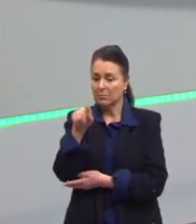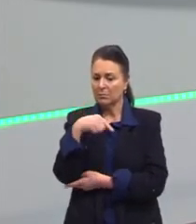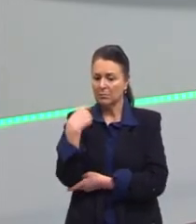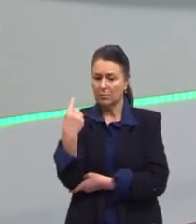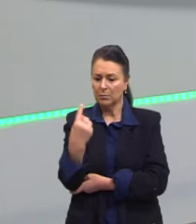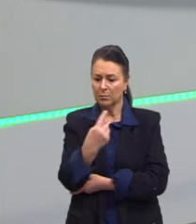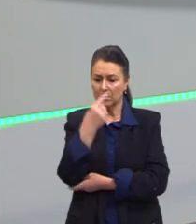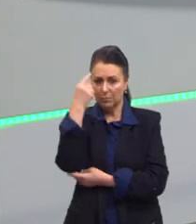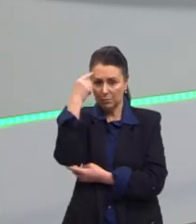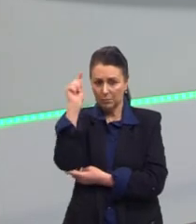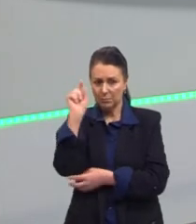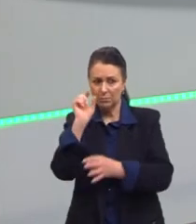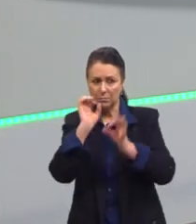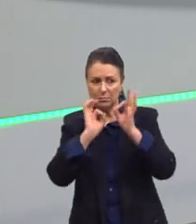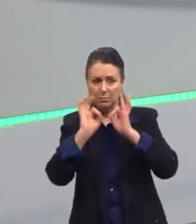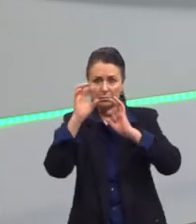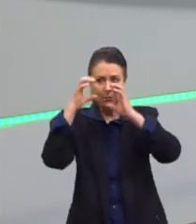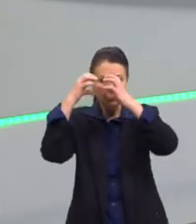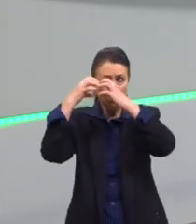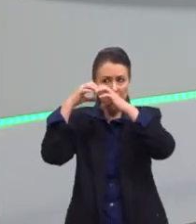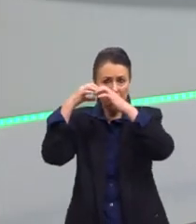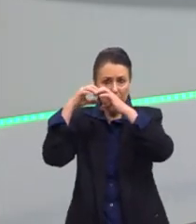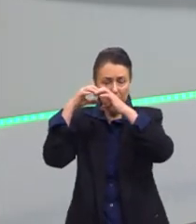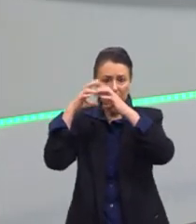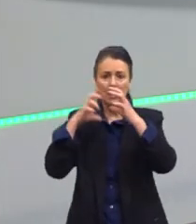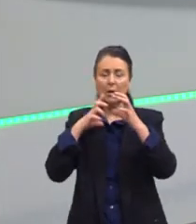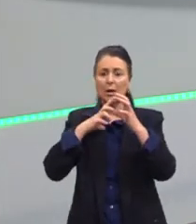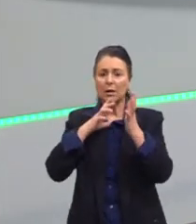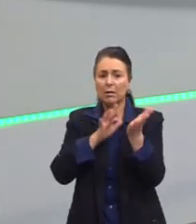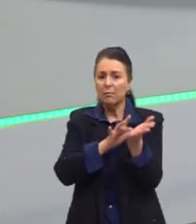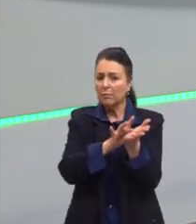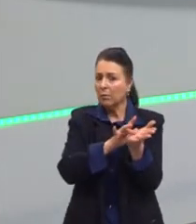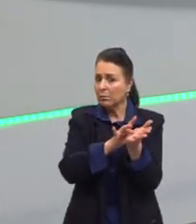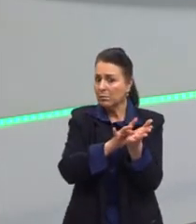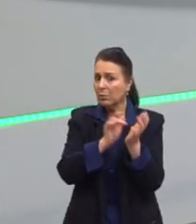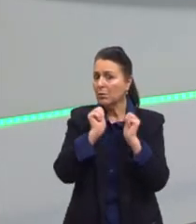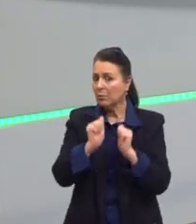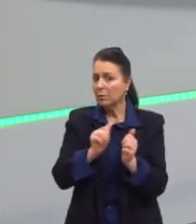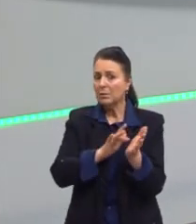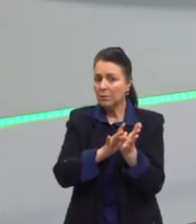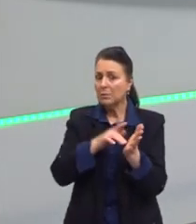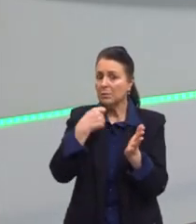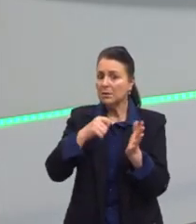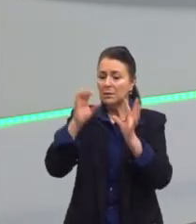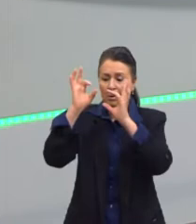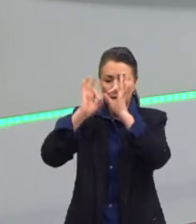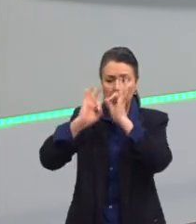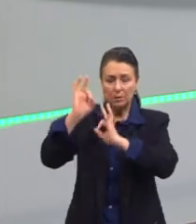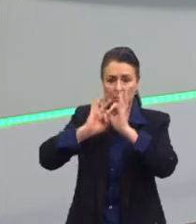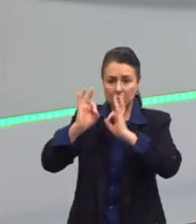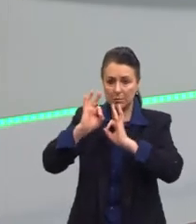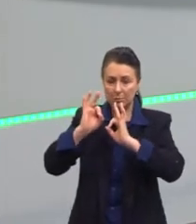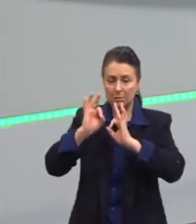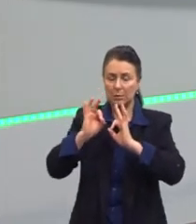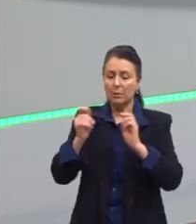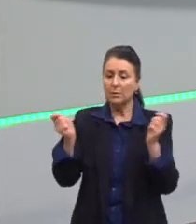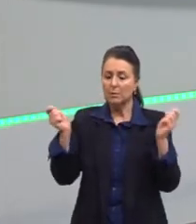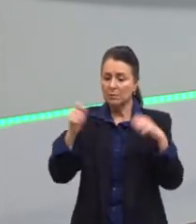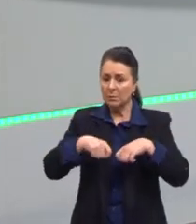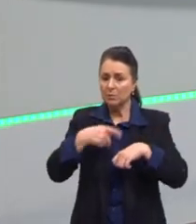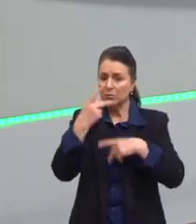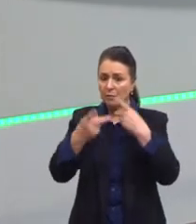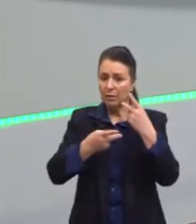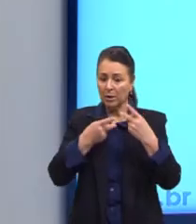for bem organizado, ele cai numa falácia que é ideia falsa. Nós vamos ver como essas possibilidades de falácias são muito presentes.